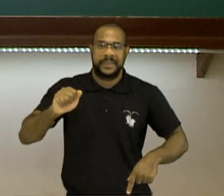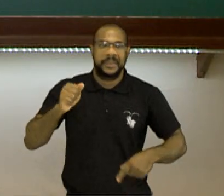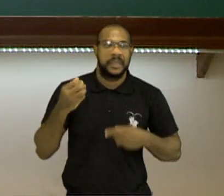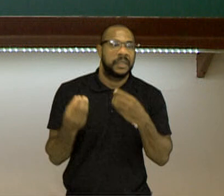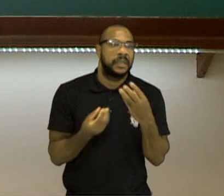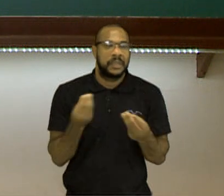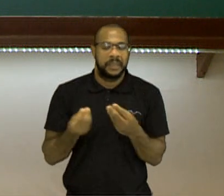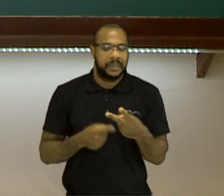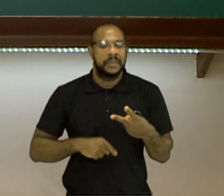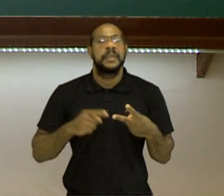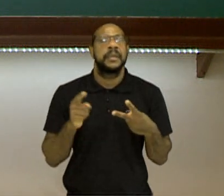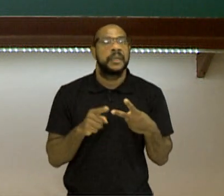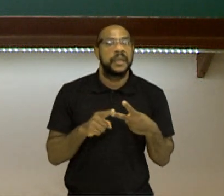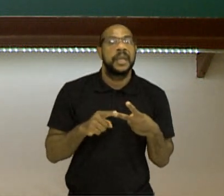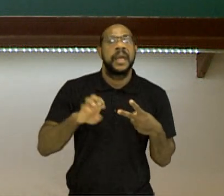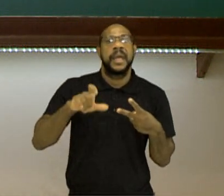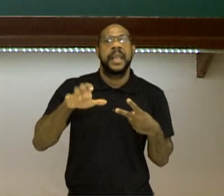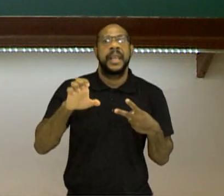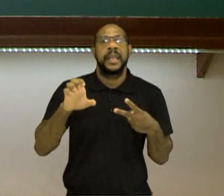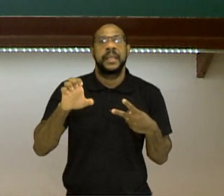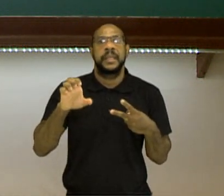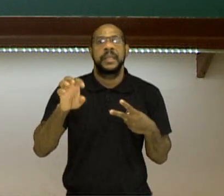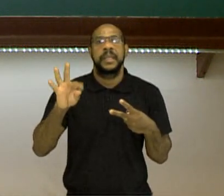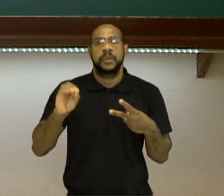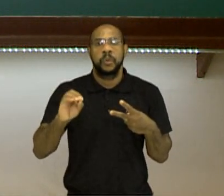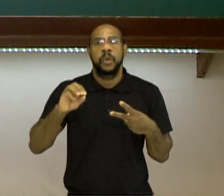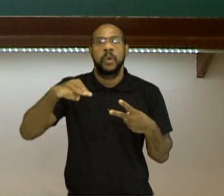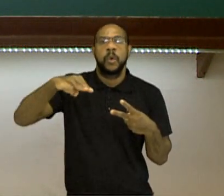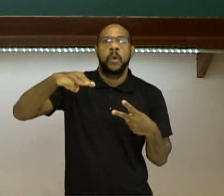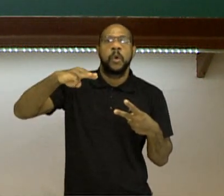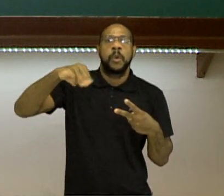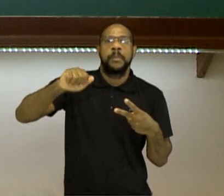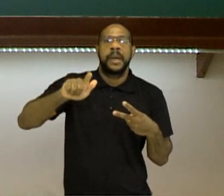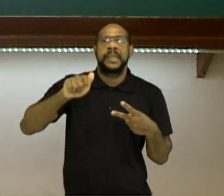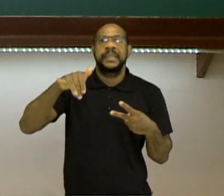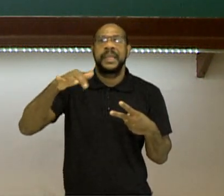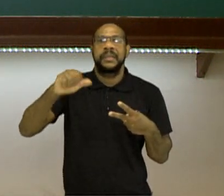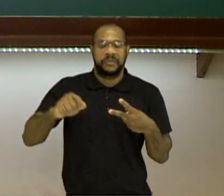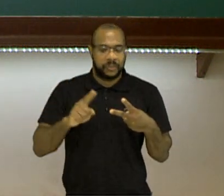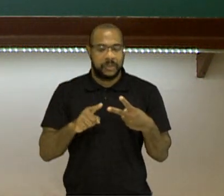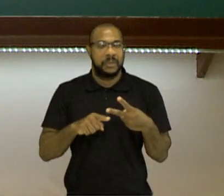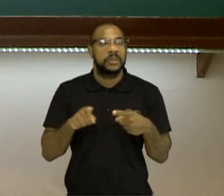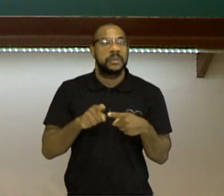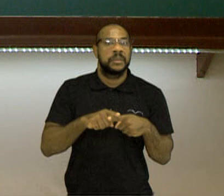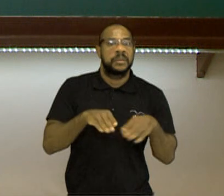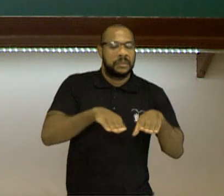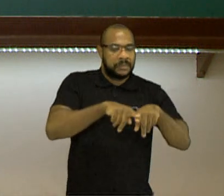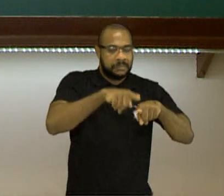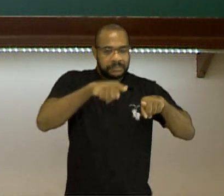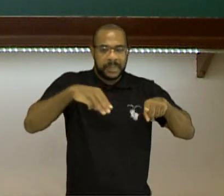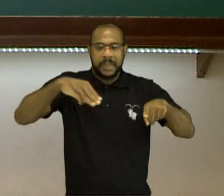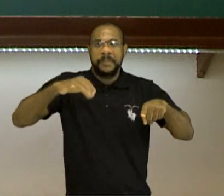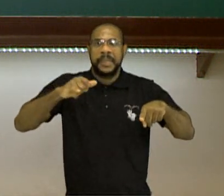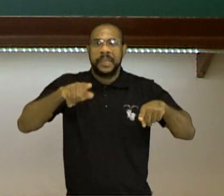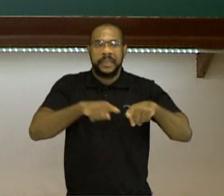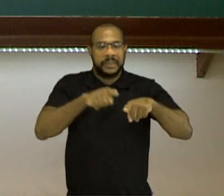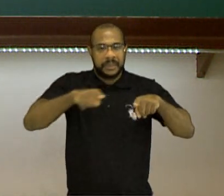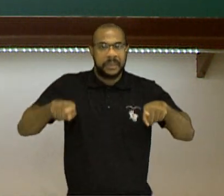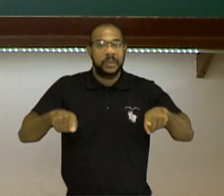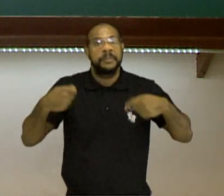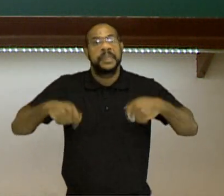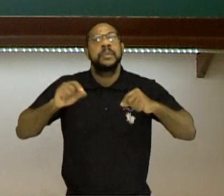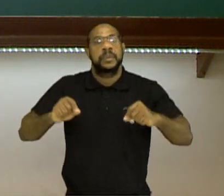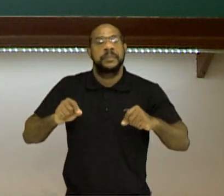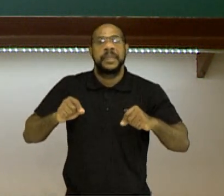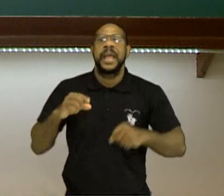eletromagnéticas. No caso, as ondas mecânicas, quanto meio mais rígido, vai fazer com que essas ondas